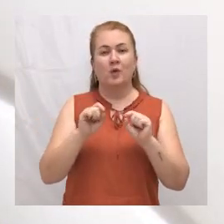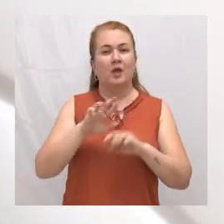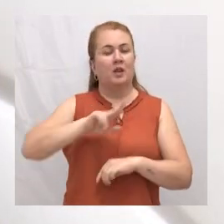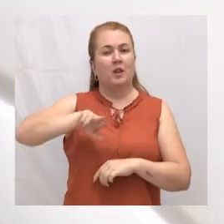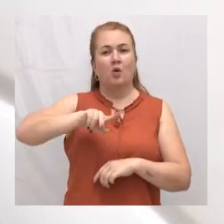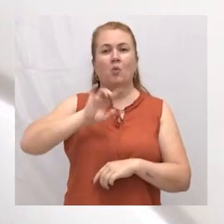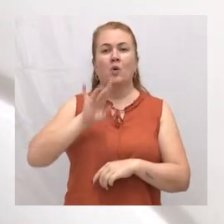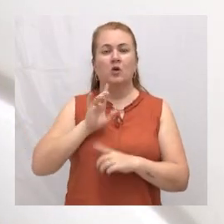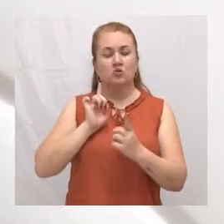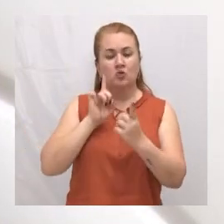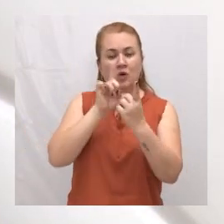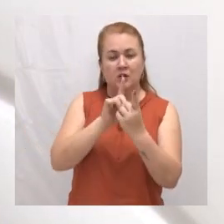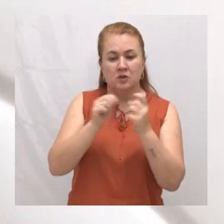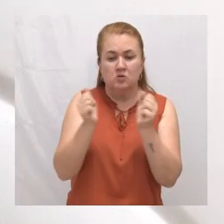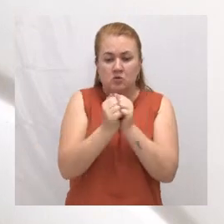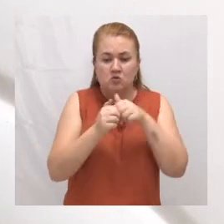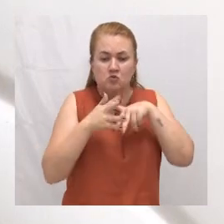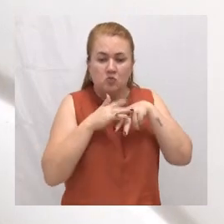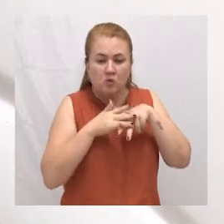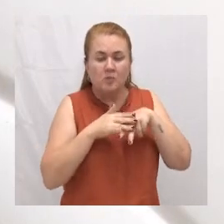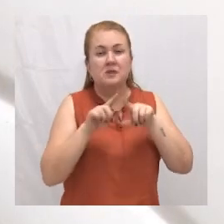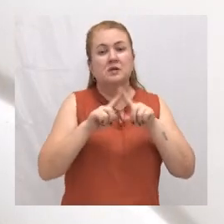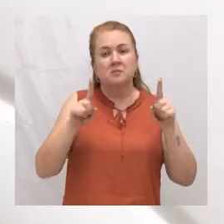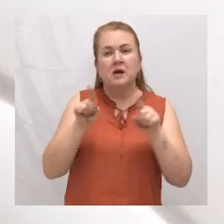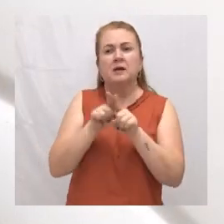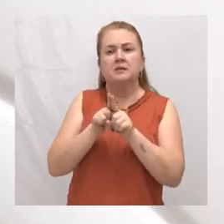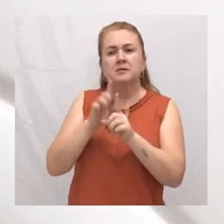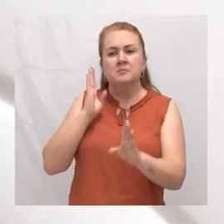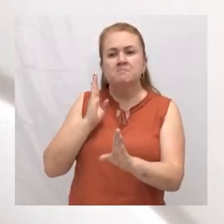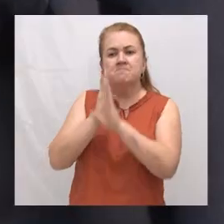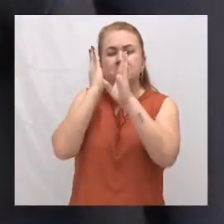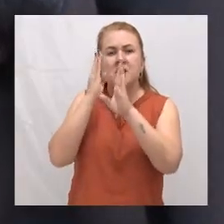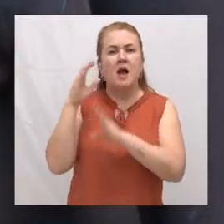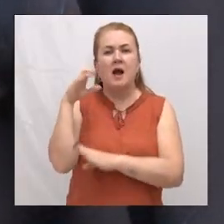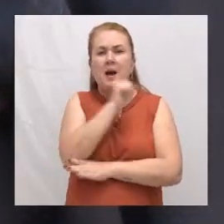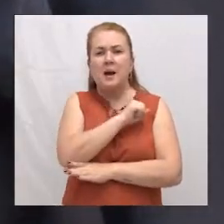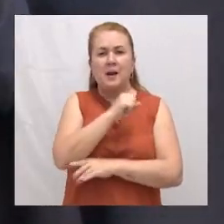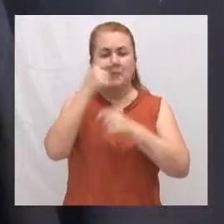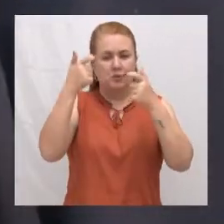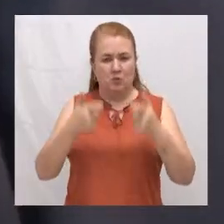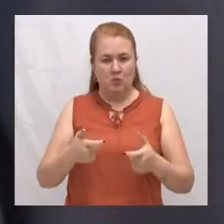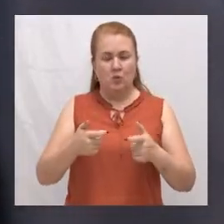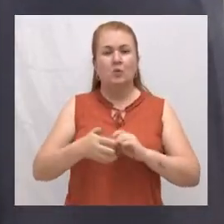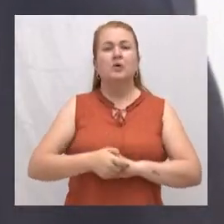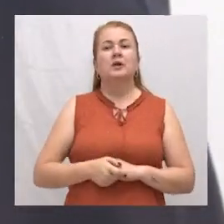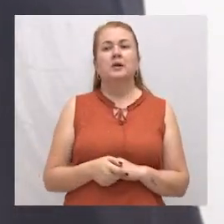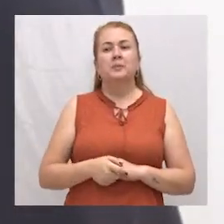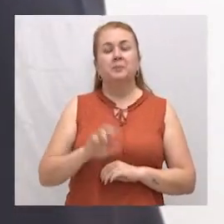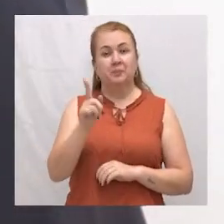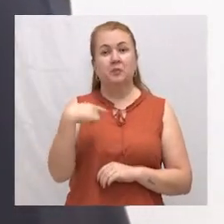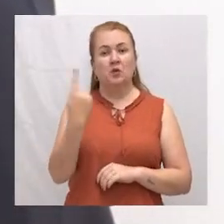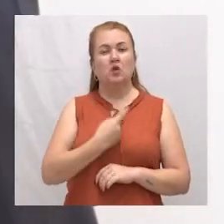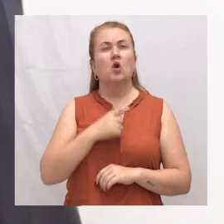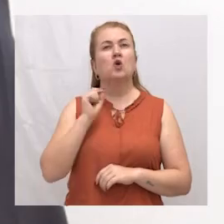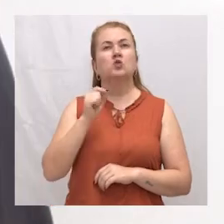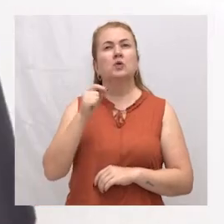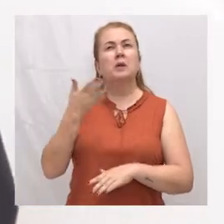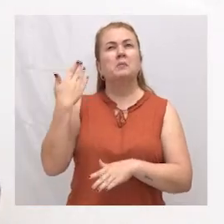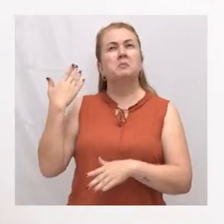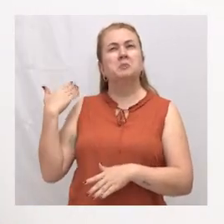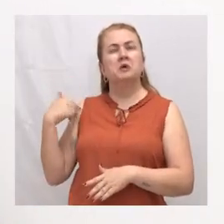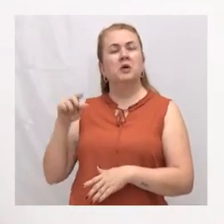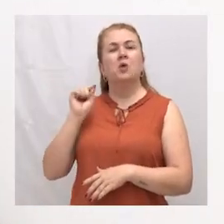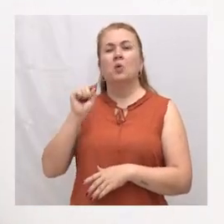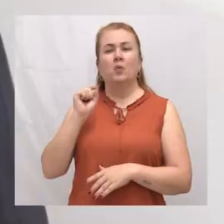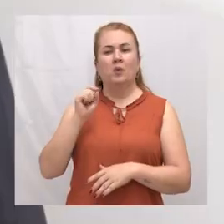atendimento ao paciente, como de localização e chegada mais rápido ao local. Há uns anos atrás, mais no começo,